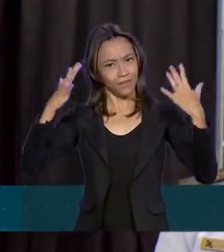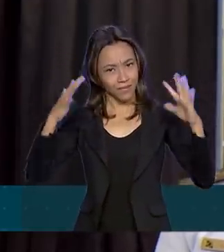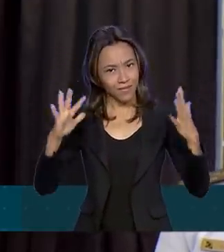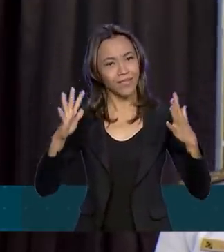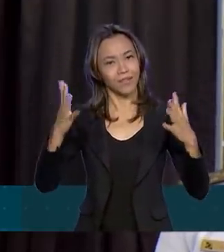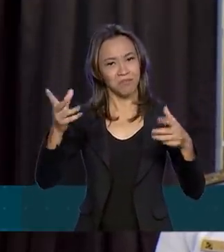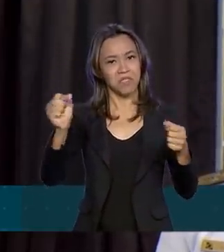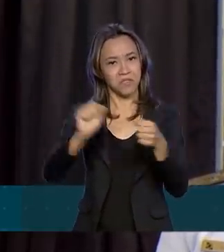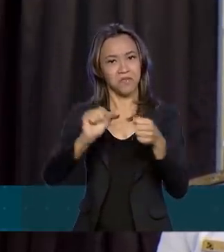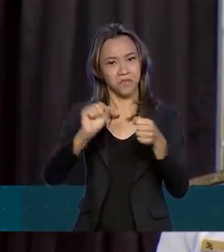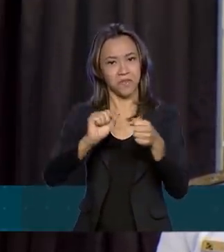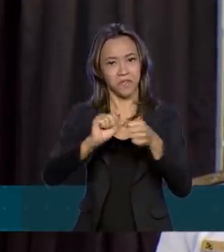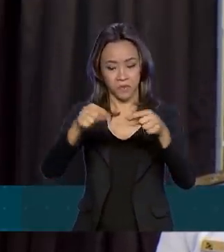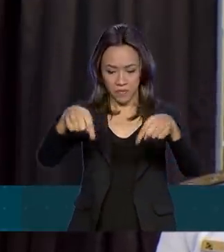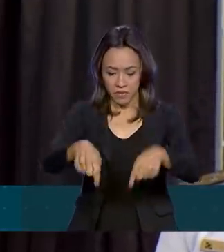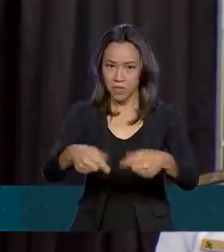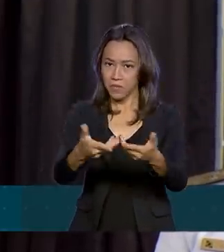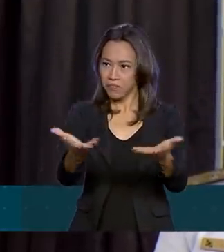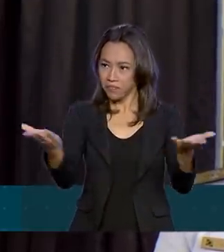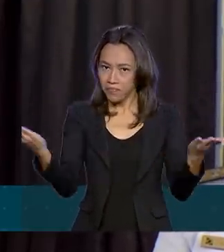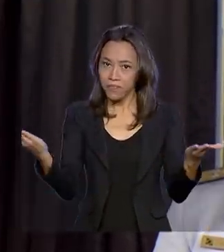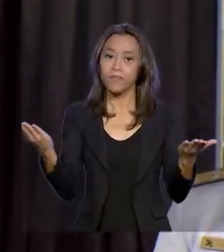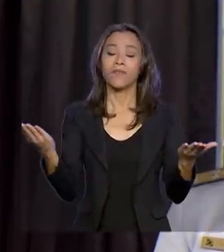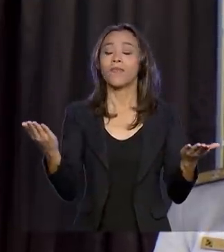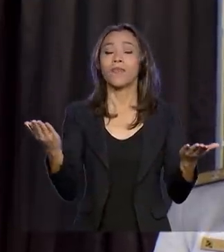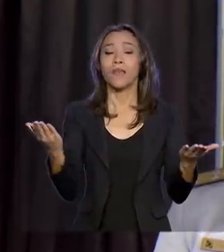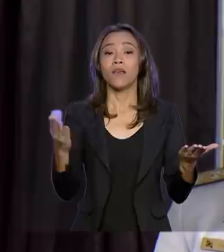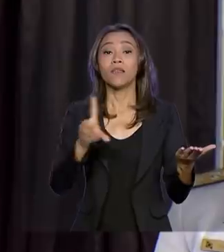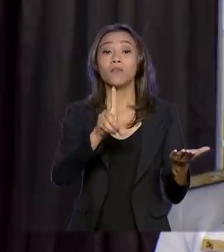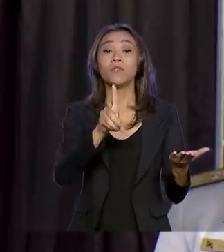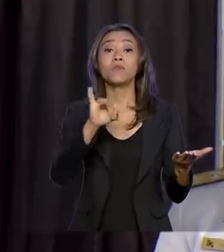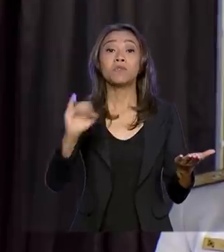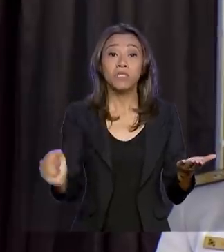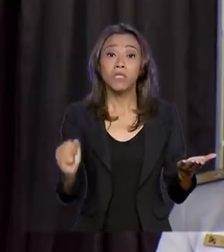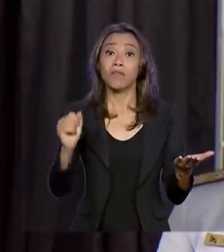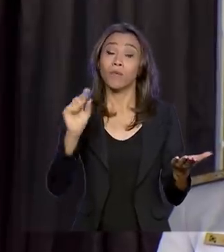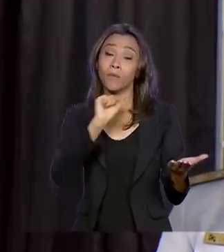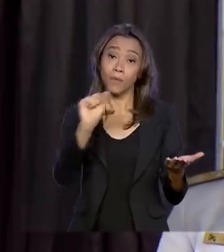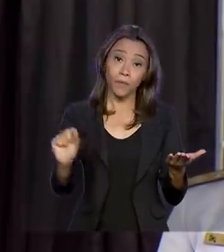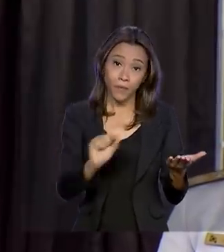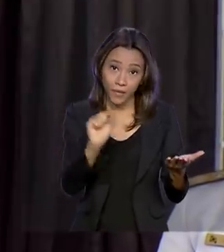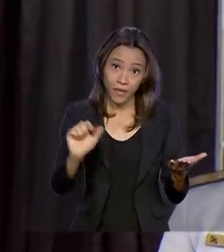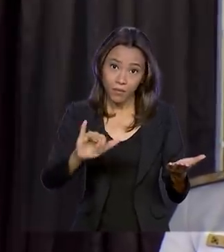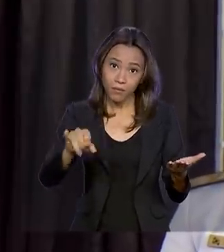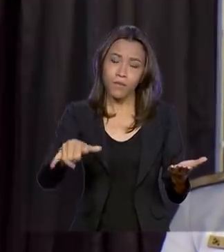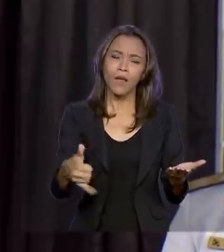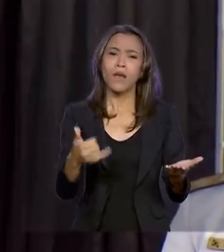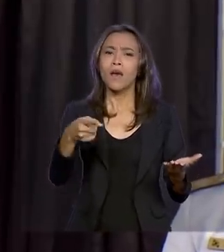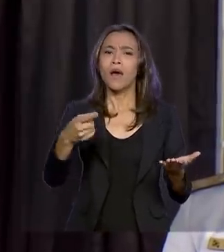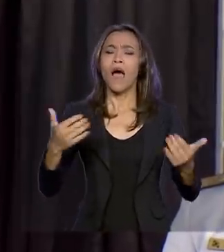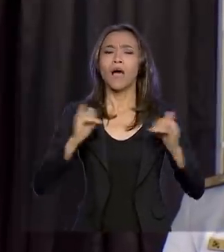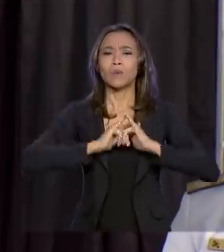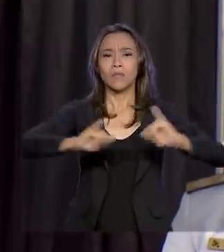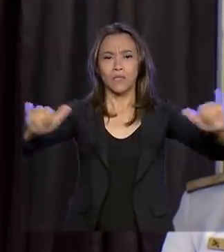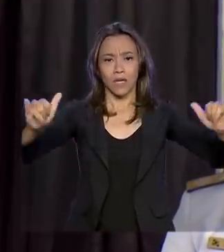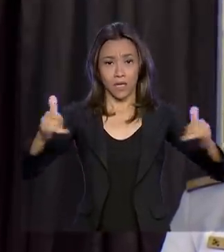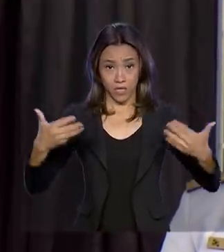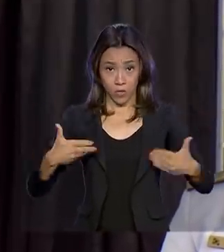nacional, torna a data oportuna para anunciarmos que o Ministério de Minas e Energia